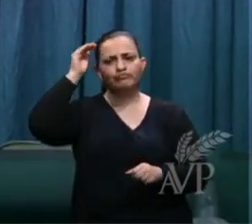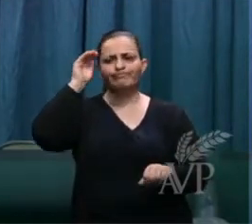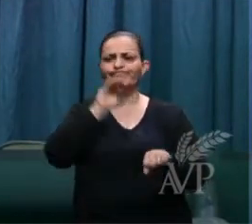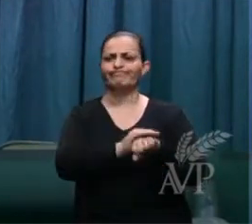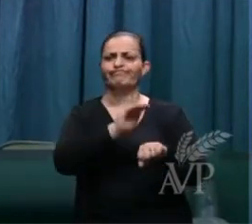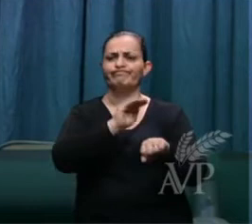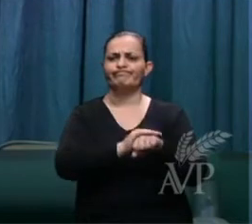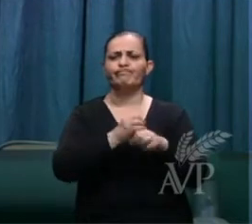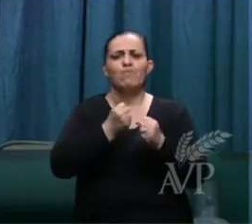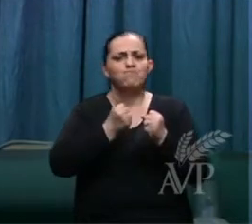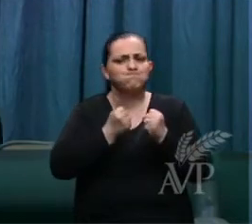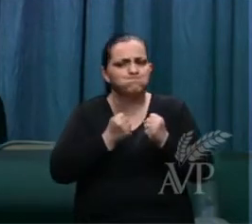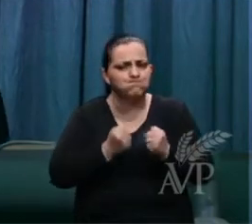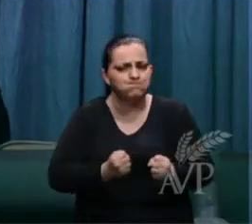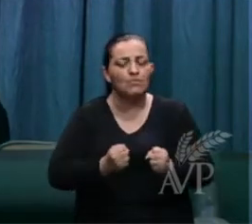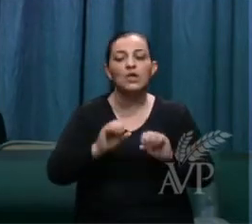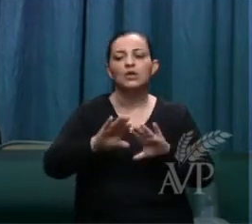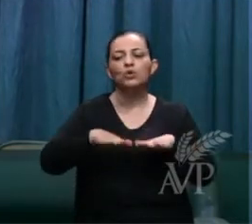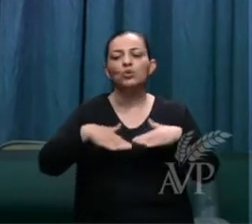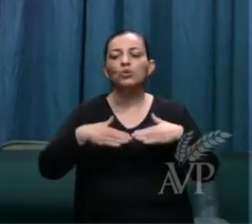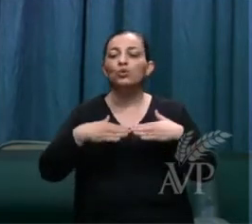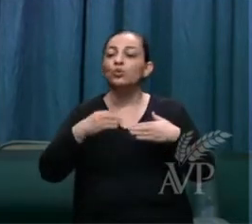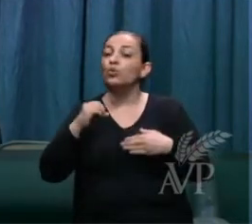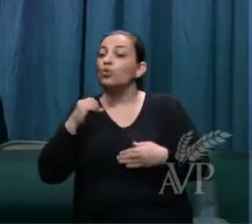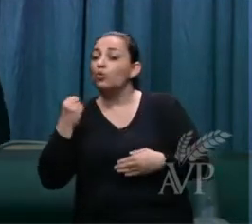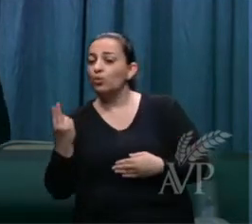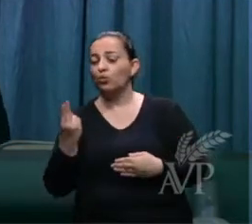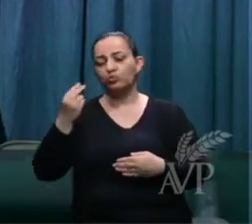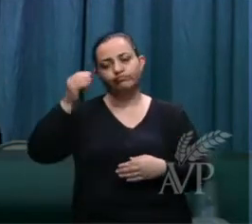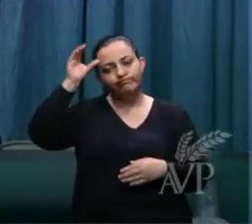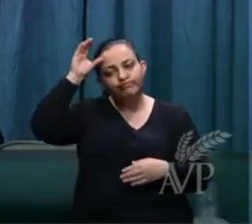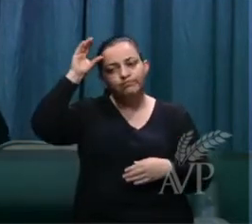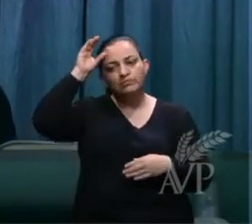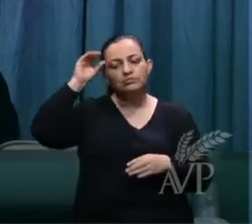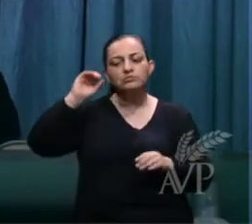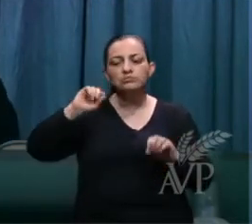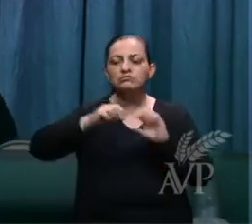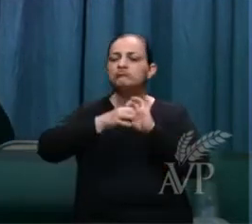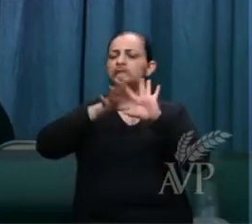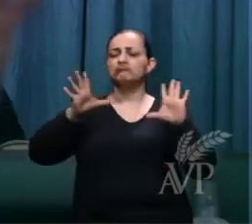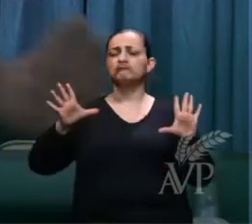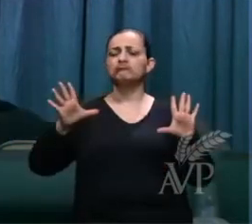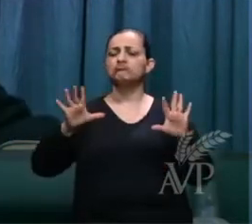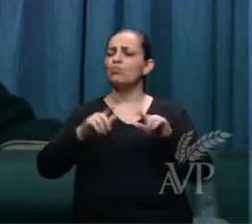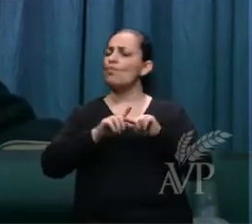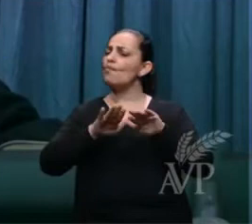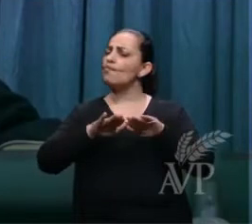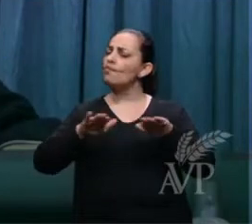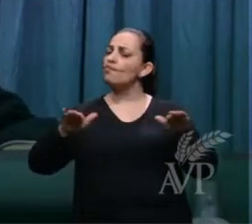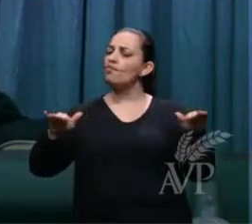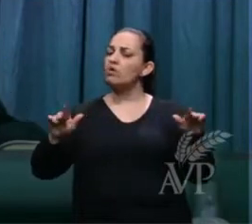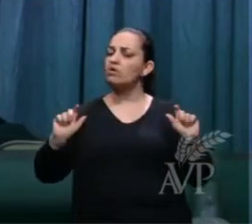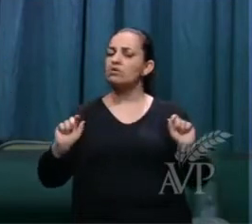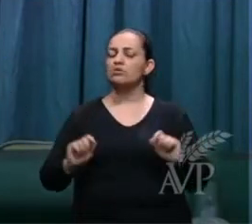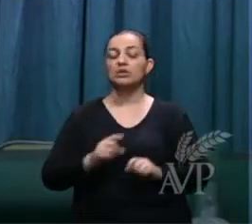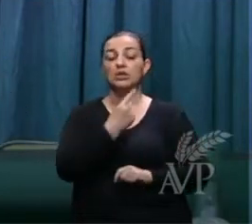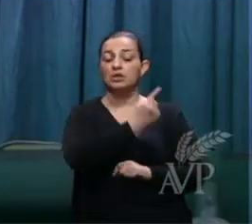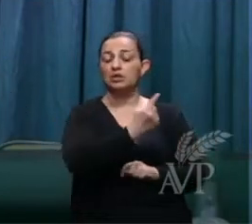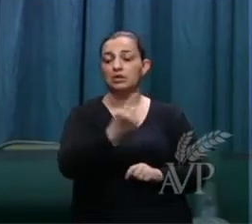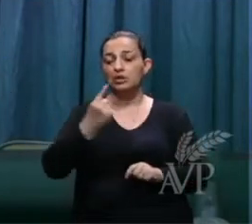então, cada um será julgado de acordo com a sua classe,